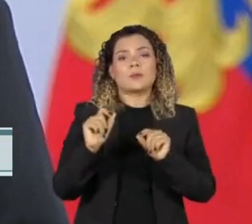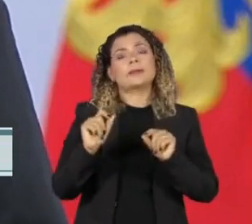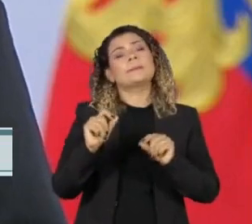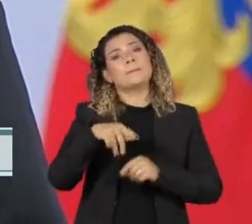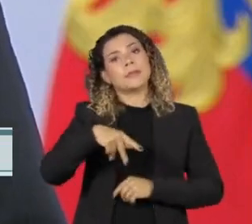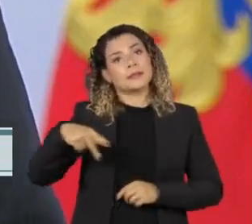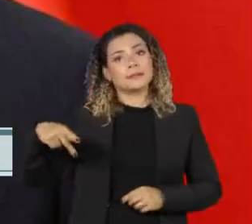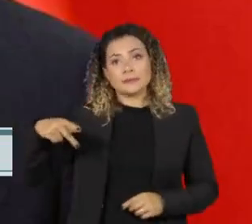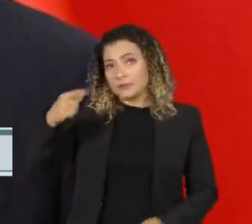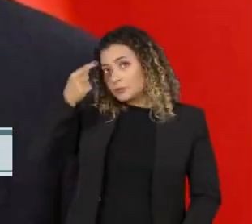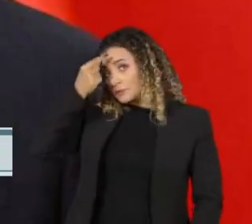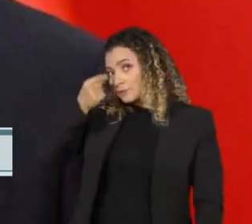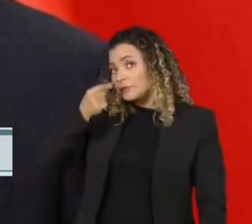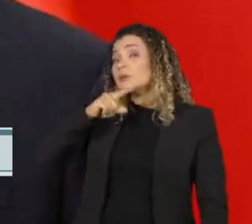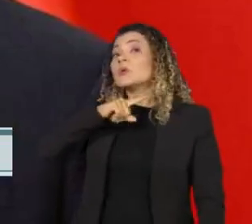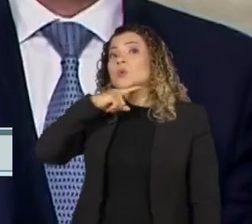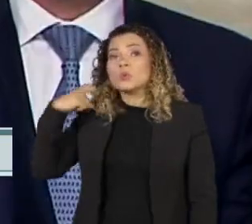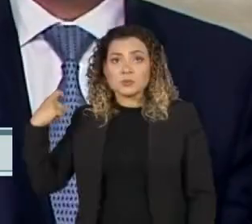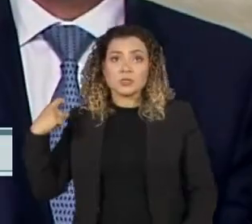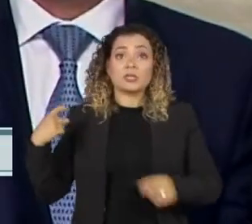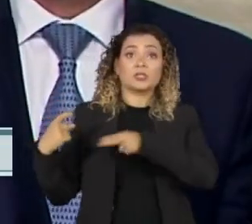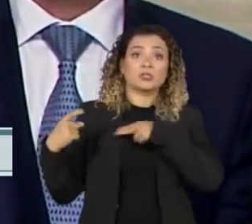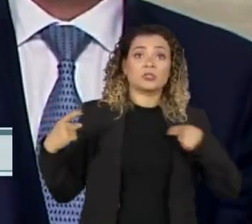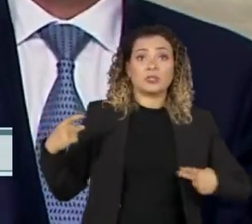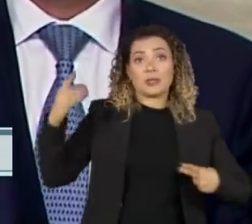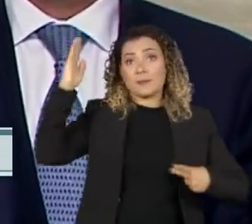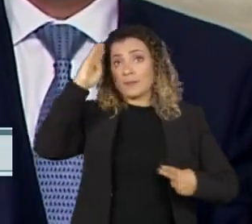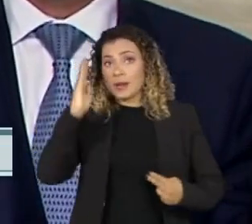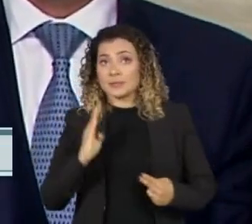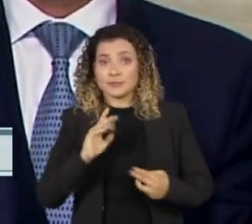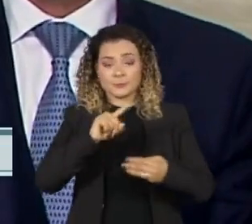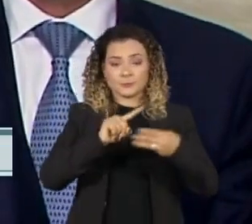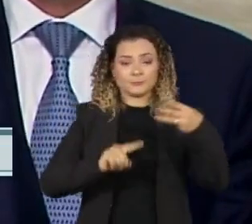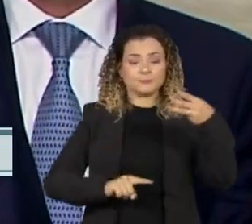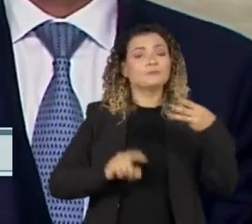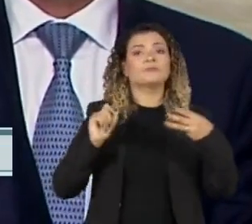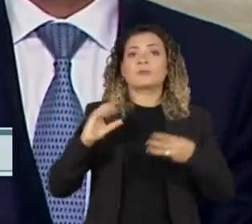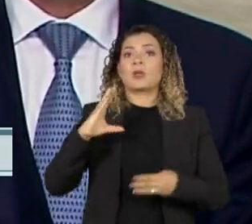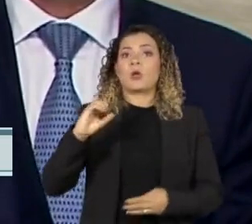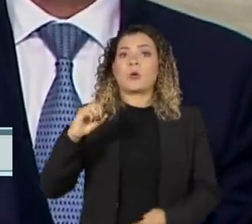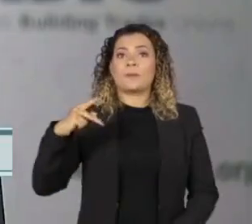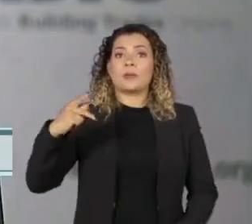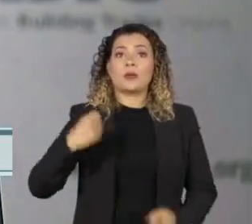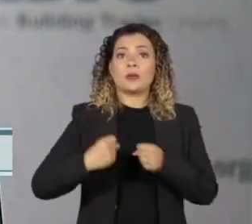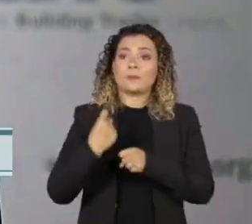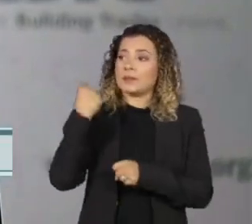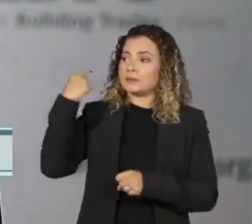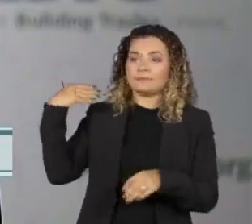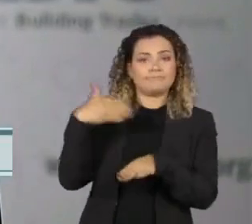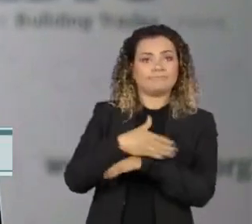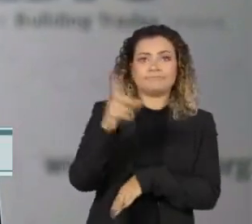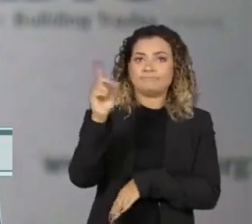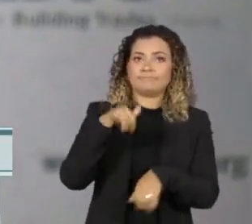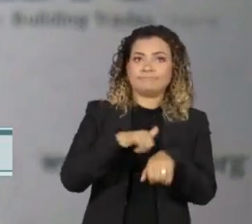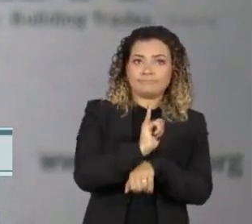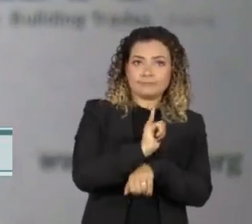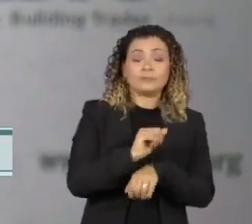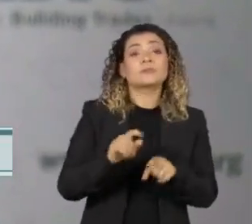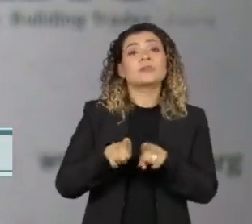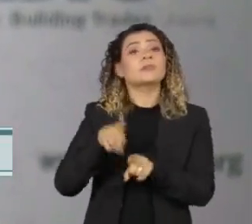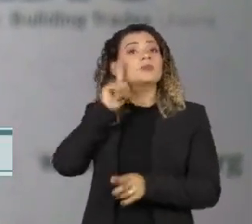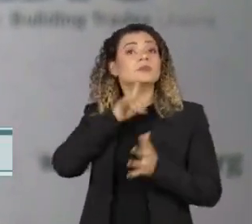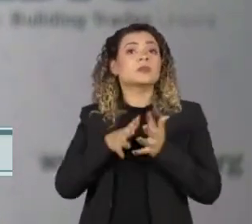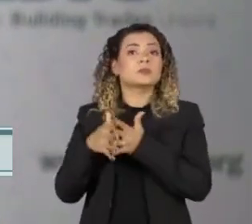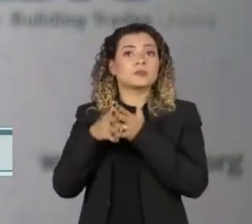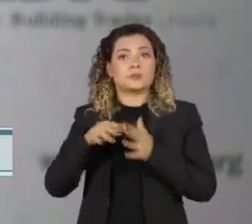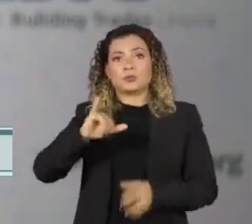presidentes da Rússia, da China e do Brasil, que também não foi na COP do ano passado. O dos Estados Unidos, Joe Biden,